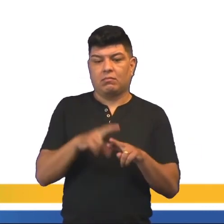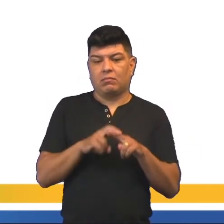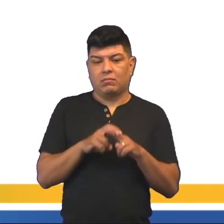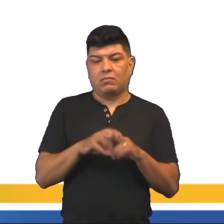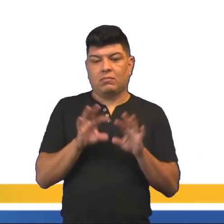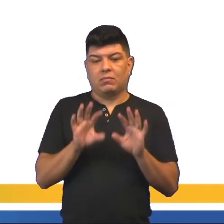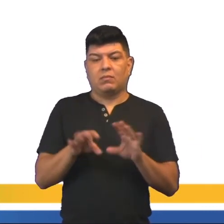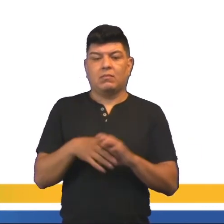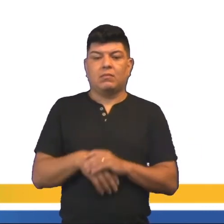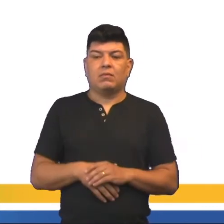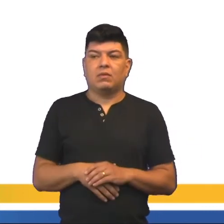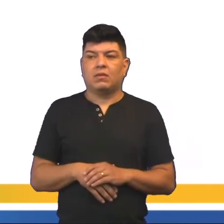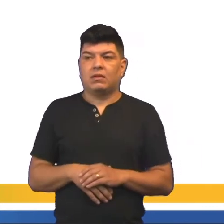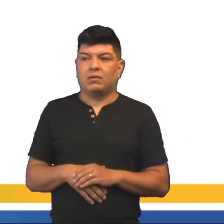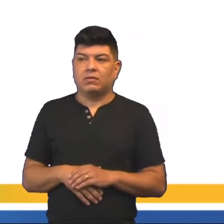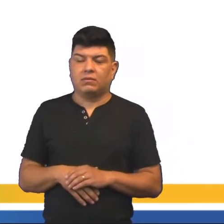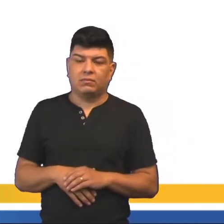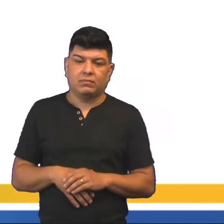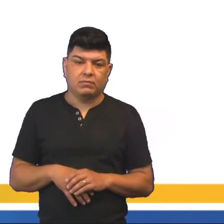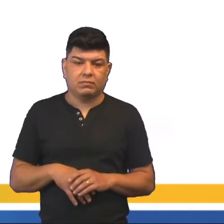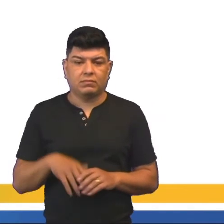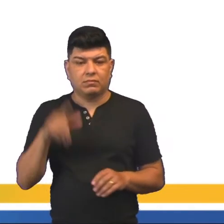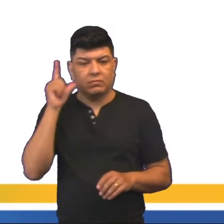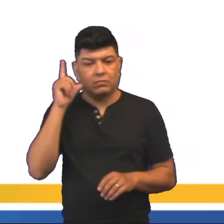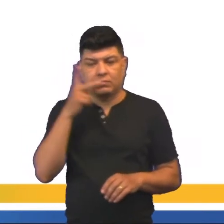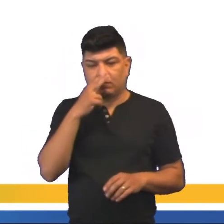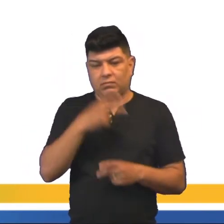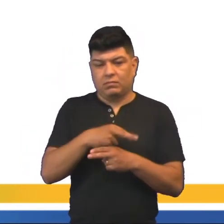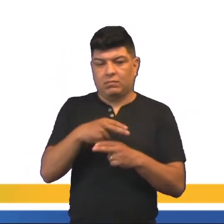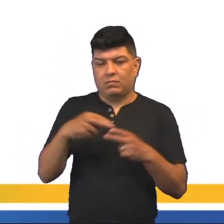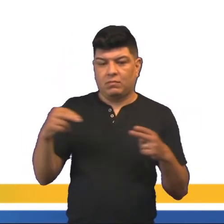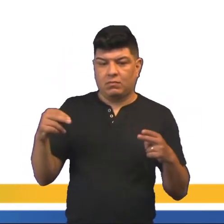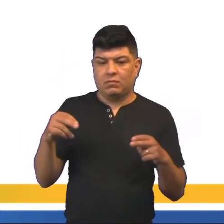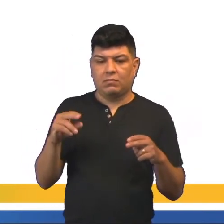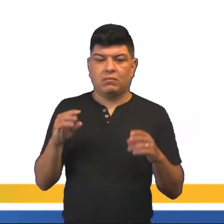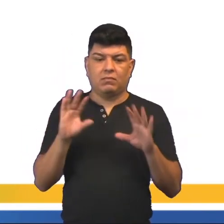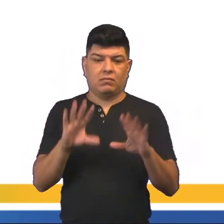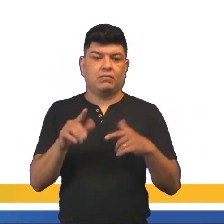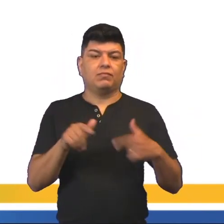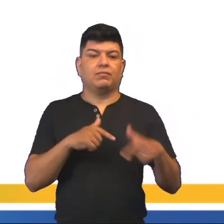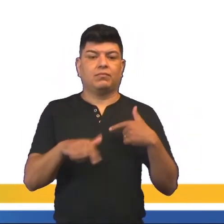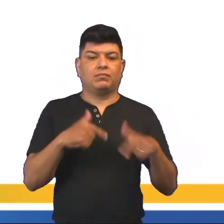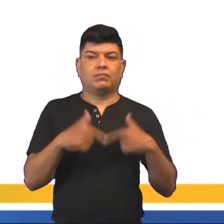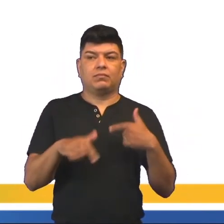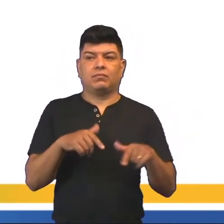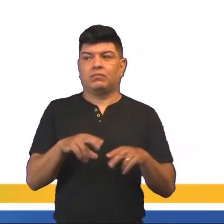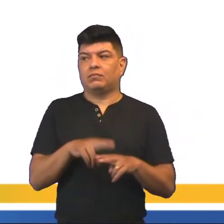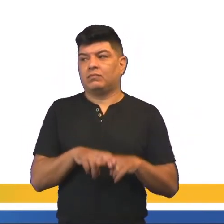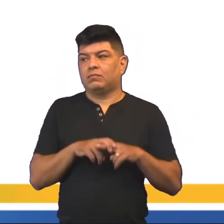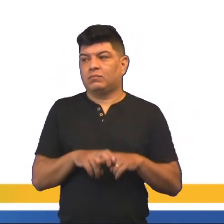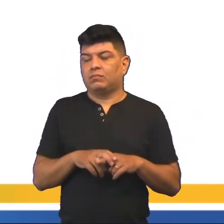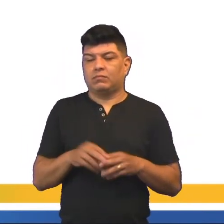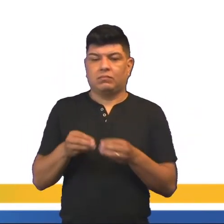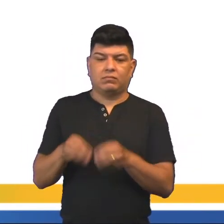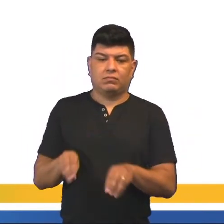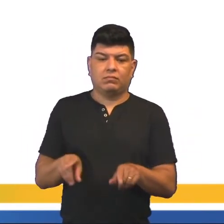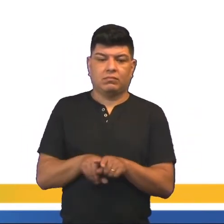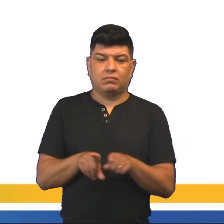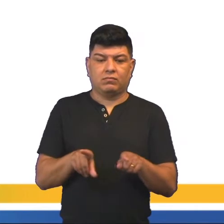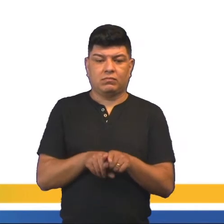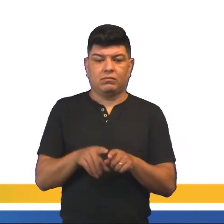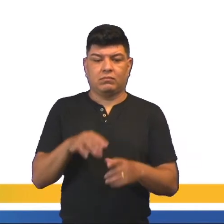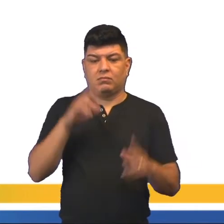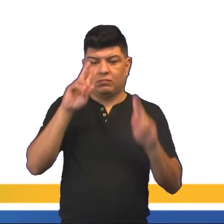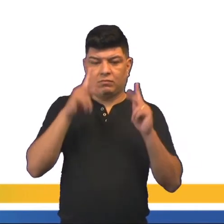a retificação, vem do latim res, coisa, coisificação do trabalhador. Em consequência, a